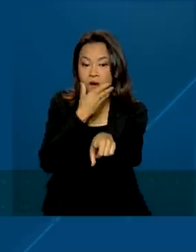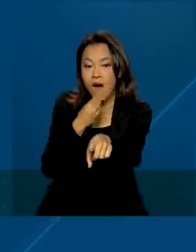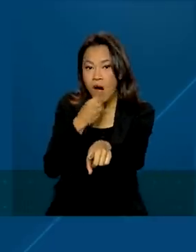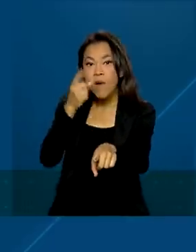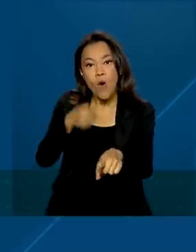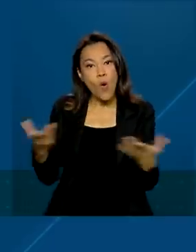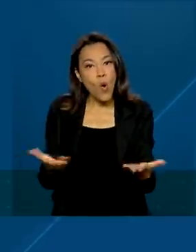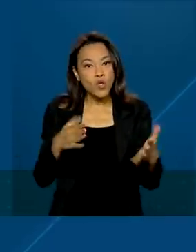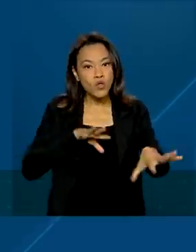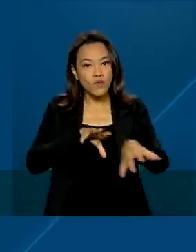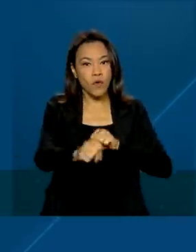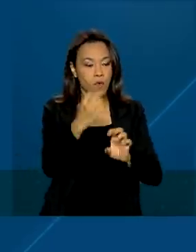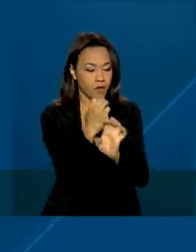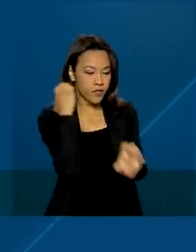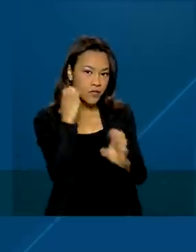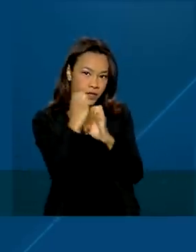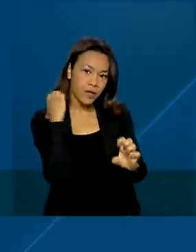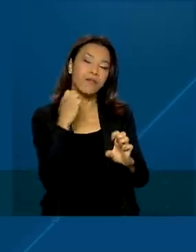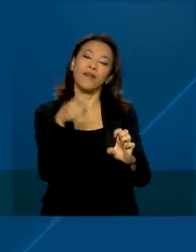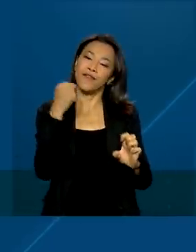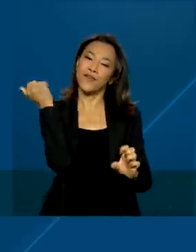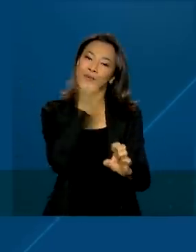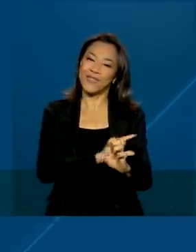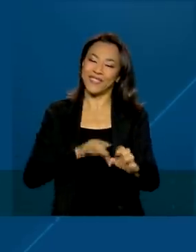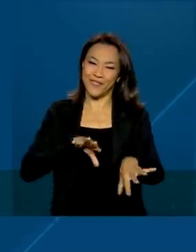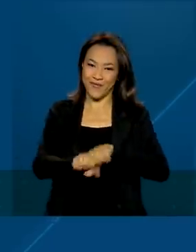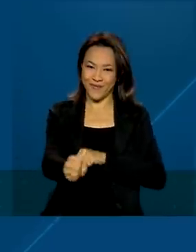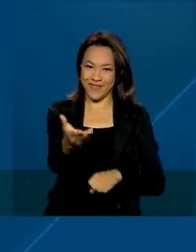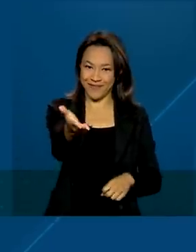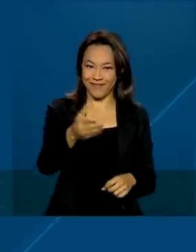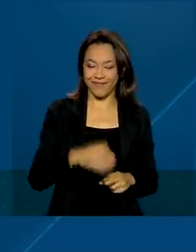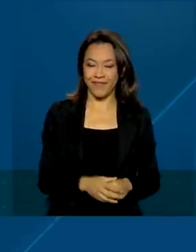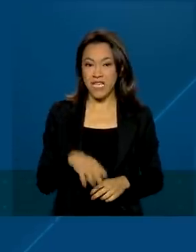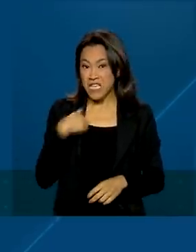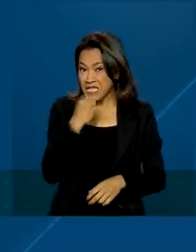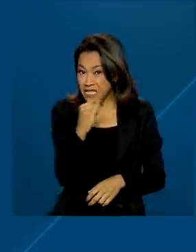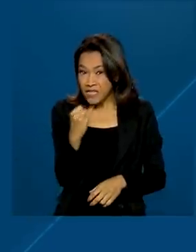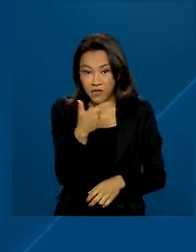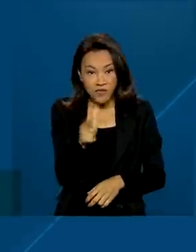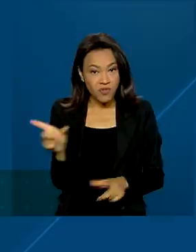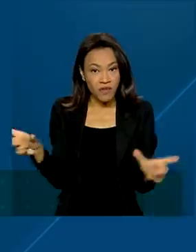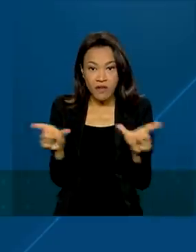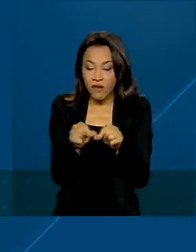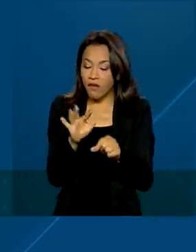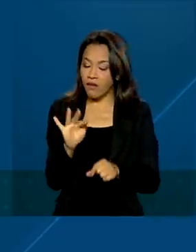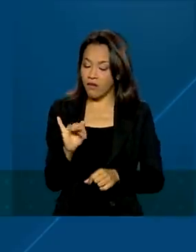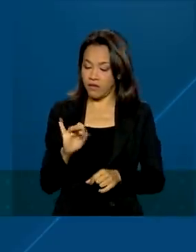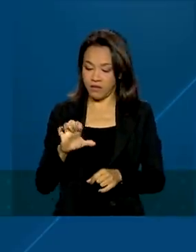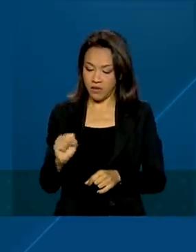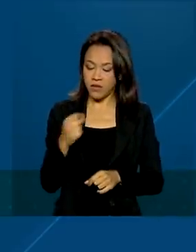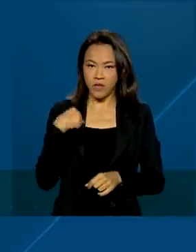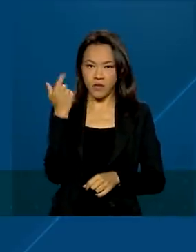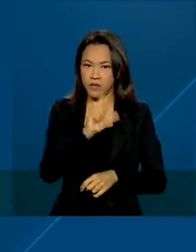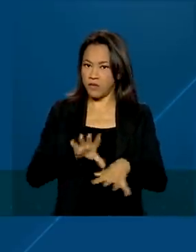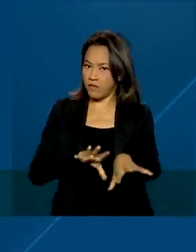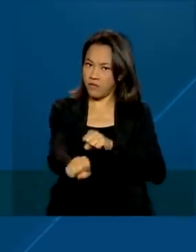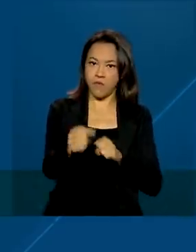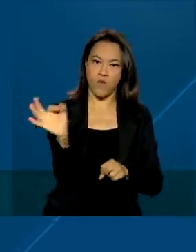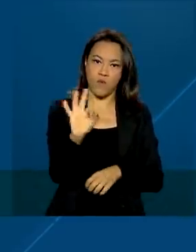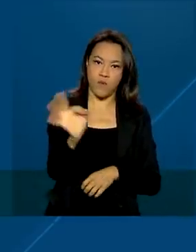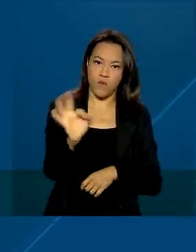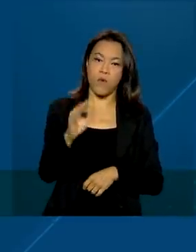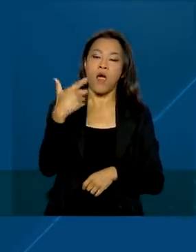engenheiro civil e foi desse jeito que ele conseguiu se formar. Sem o Fies eu não poderia ter concluído a faculdade. Nada mais é do que uma